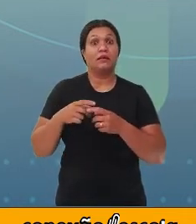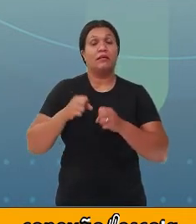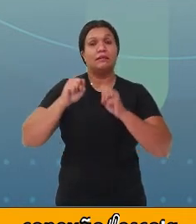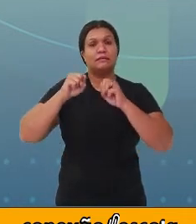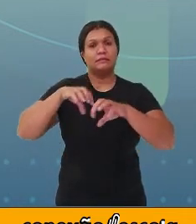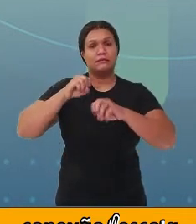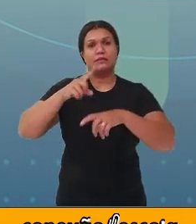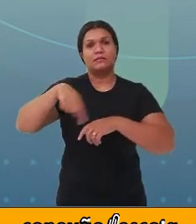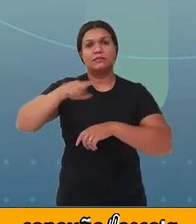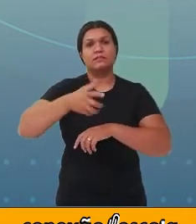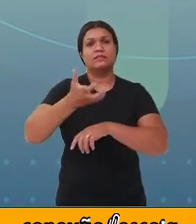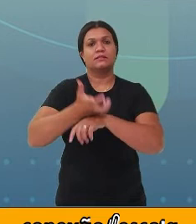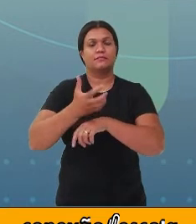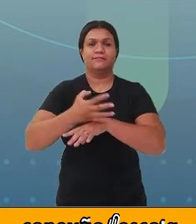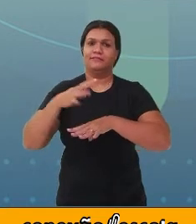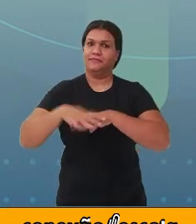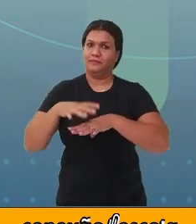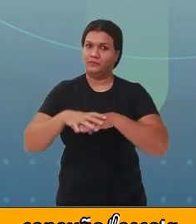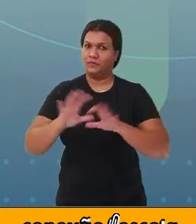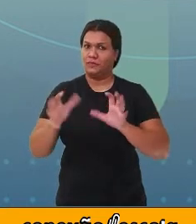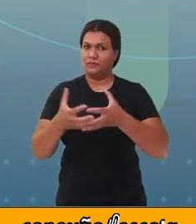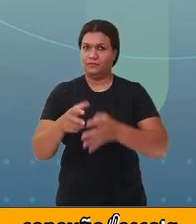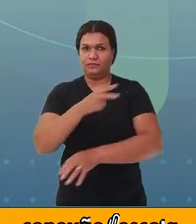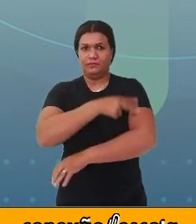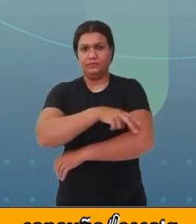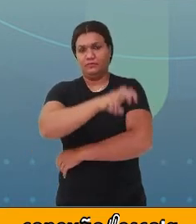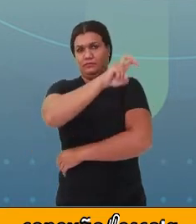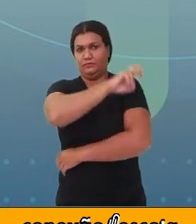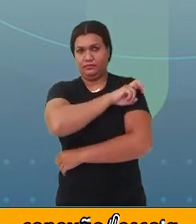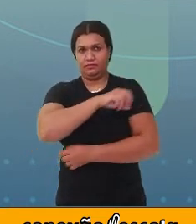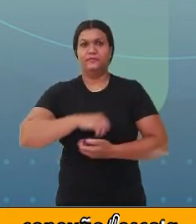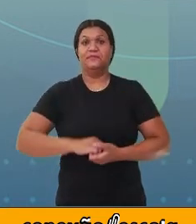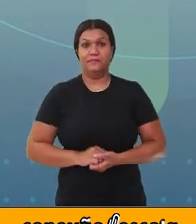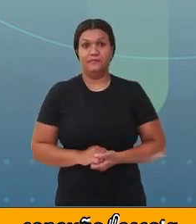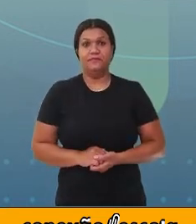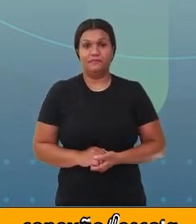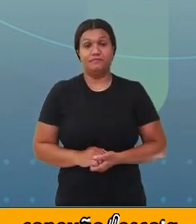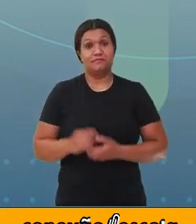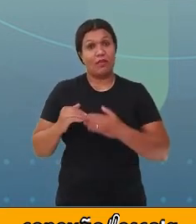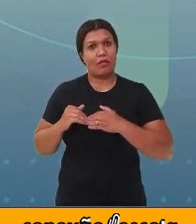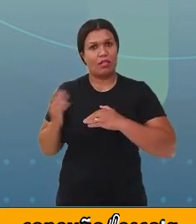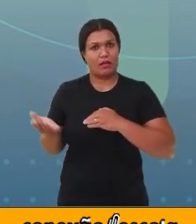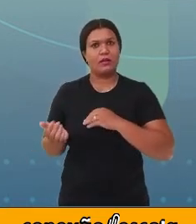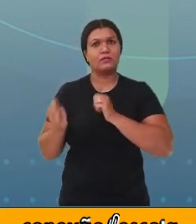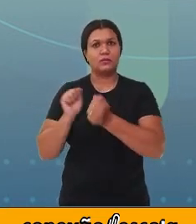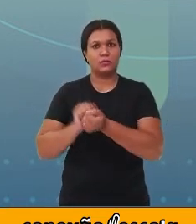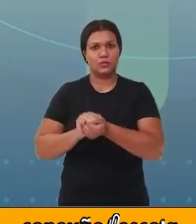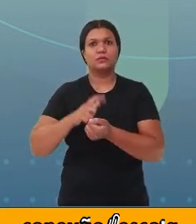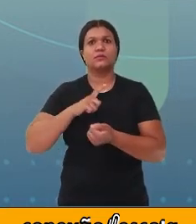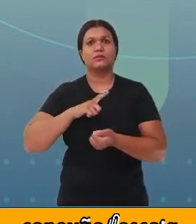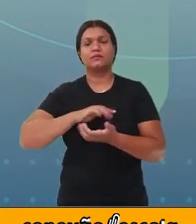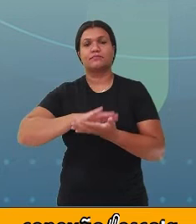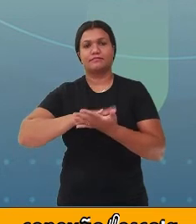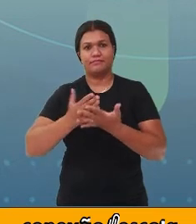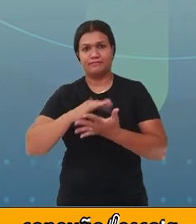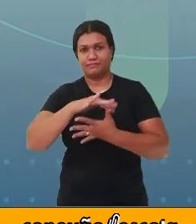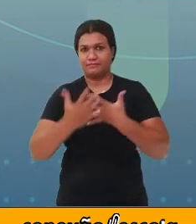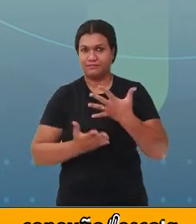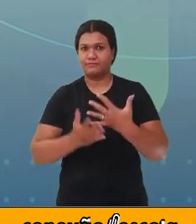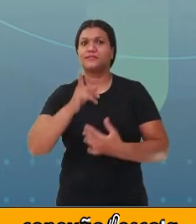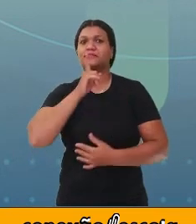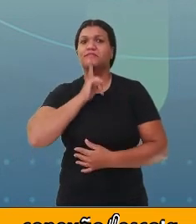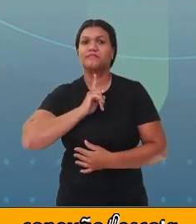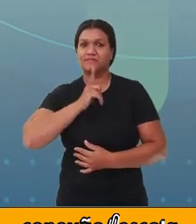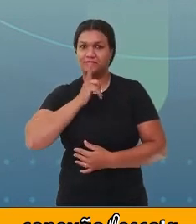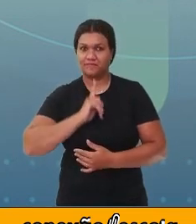matemática com as turmas de segundo a quinto ano. Ao meu lado, a professora Williane,